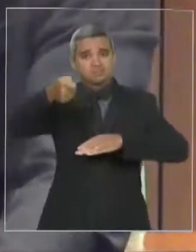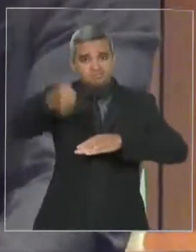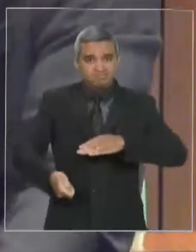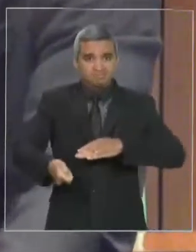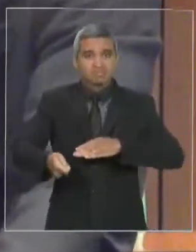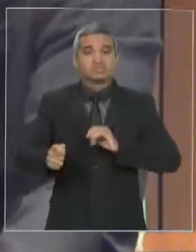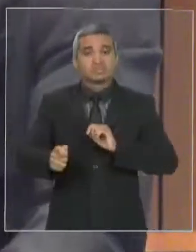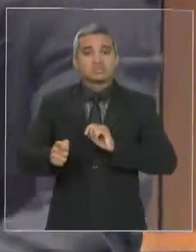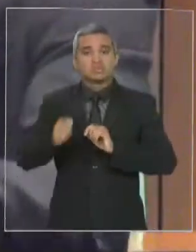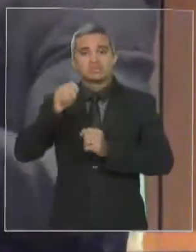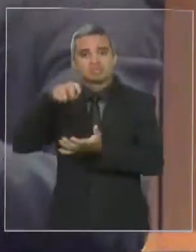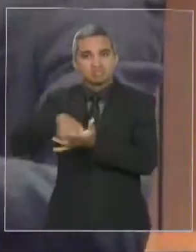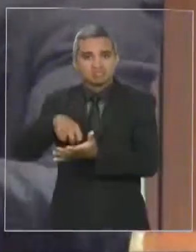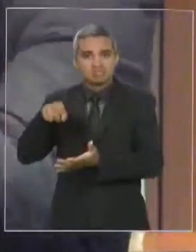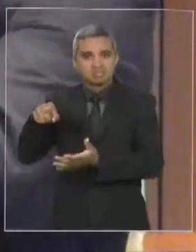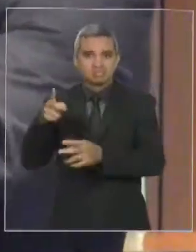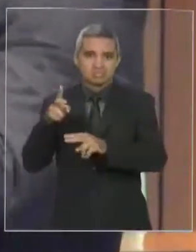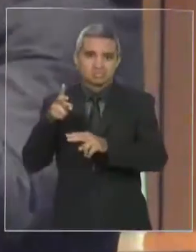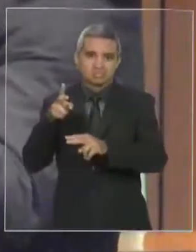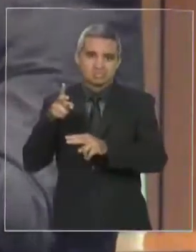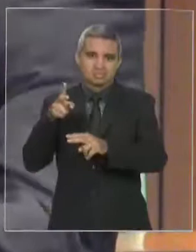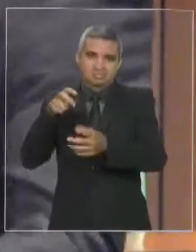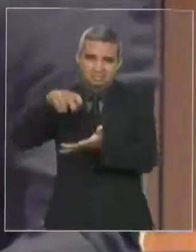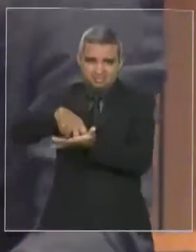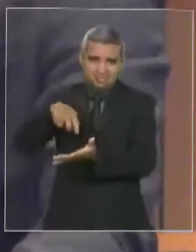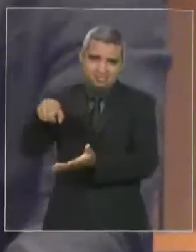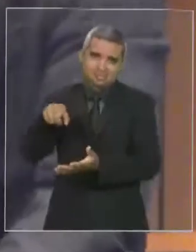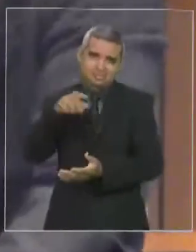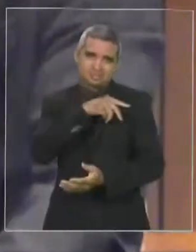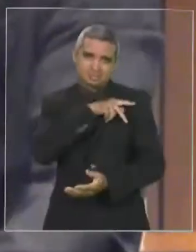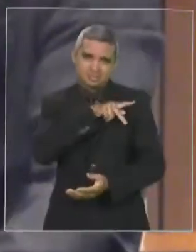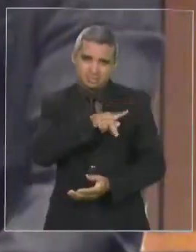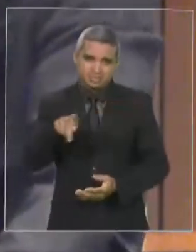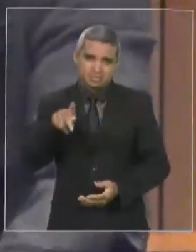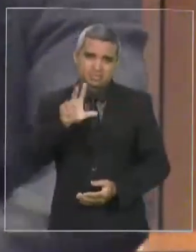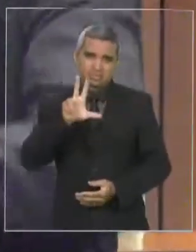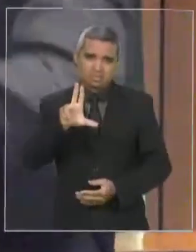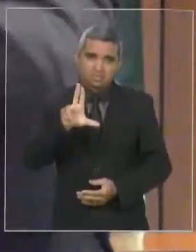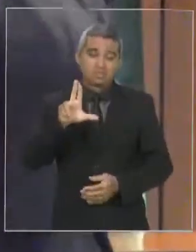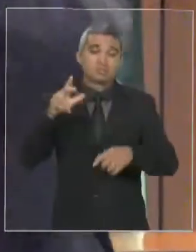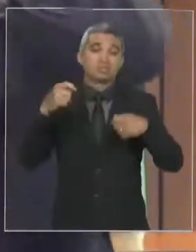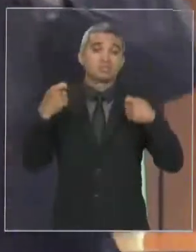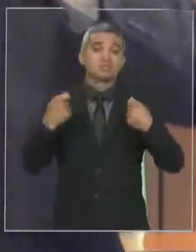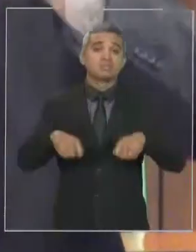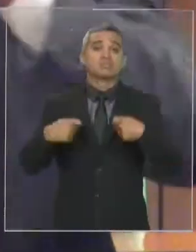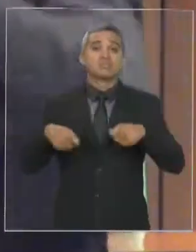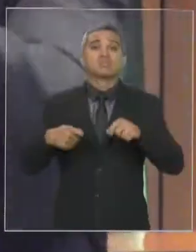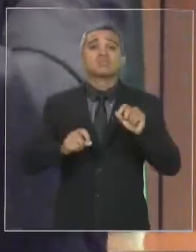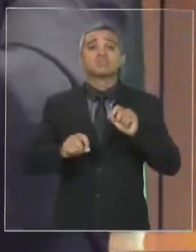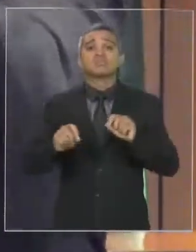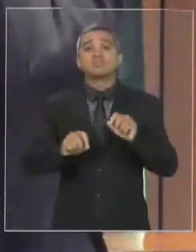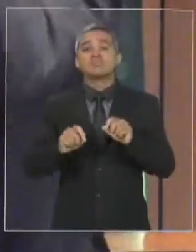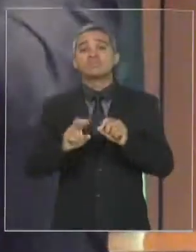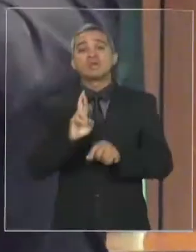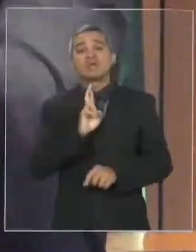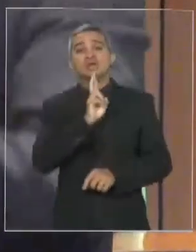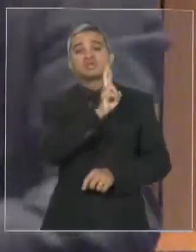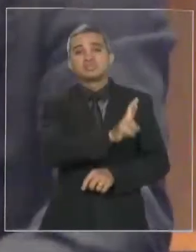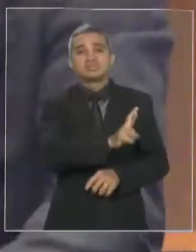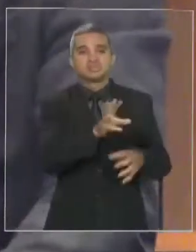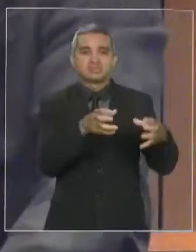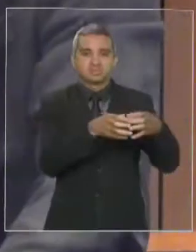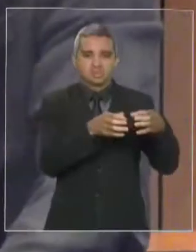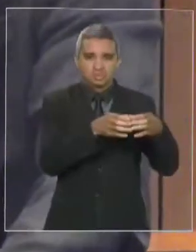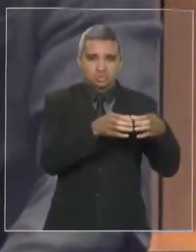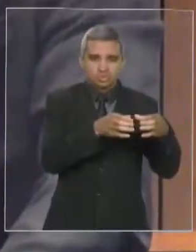presidente Lula. Até porque precisava dar resposta ao consórcio golpista que caçou a